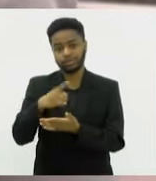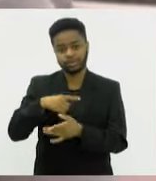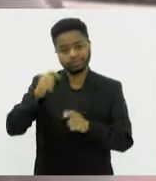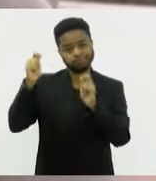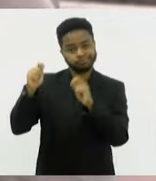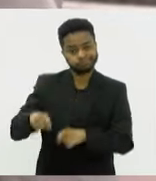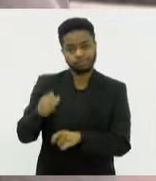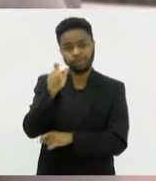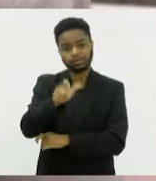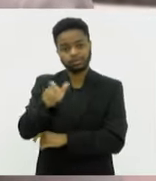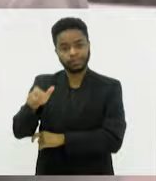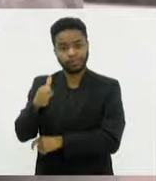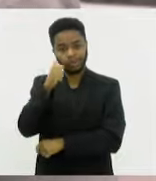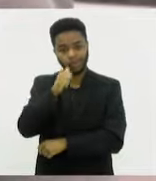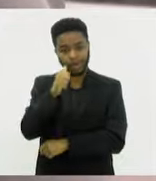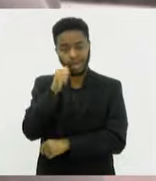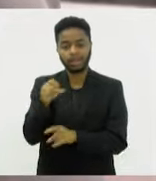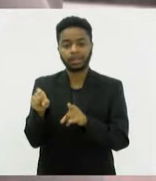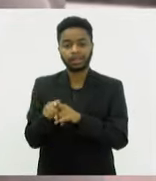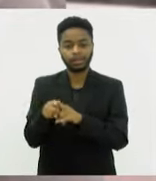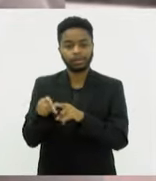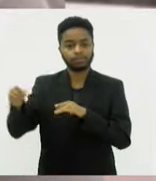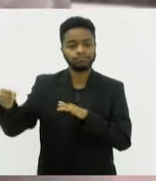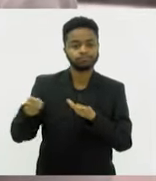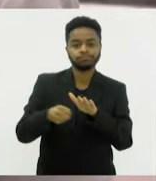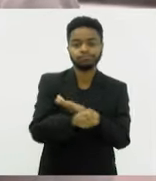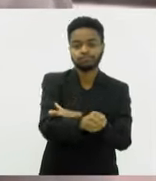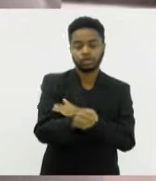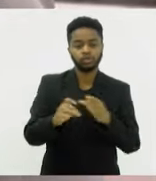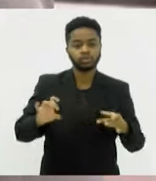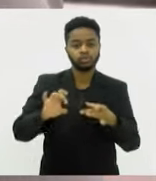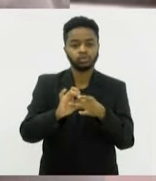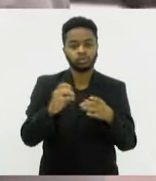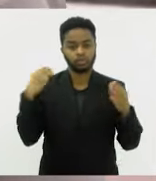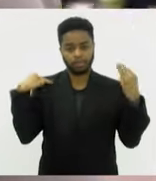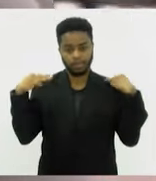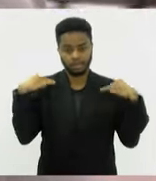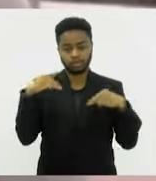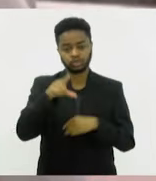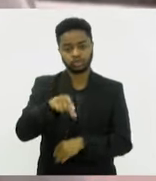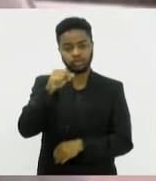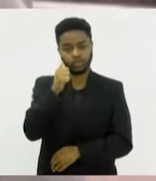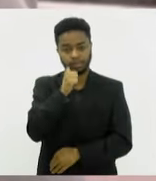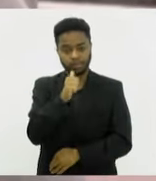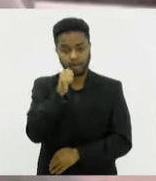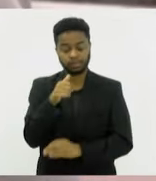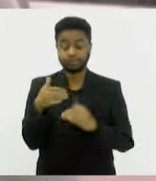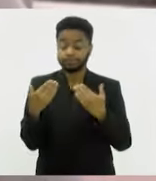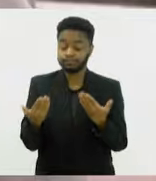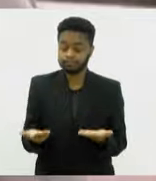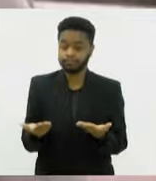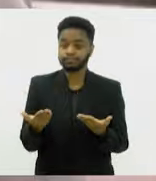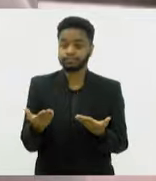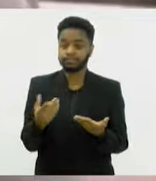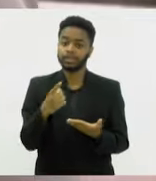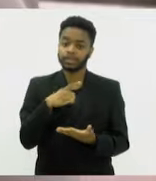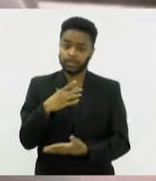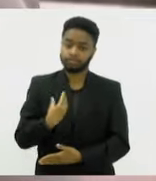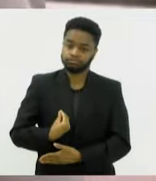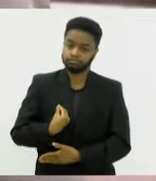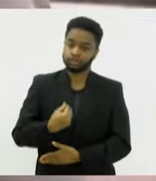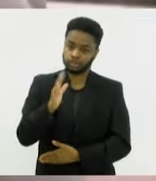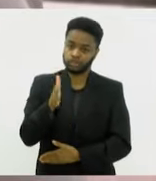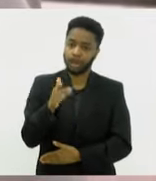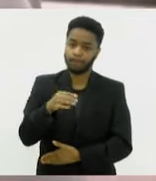feminino e colocou nas fileiras da Marinha as mulheres. Então, assim, já existia, sim, a